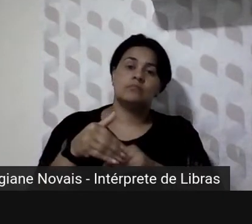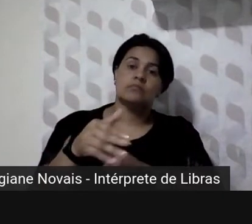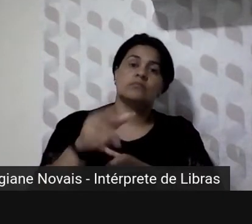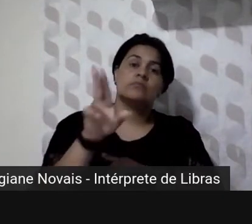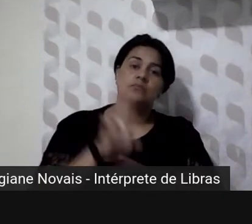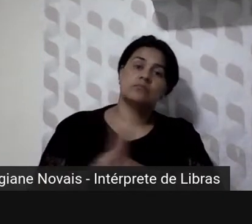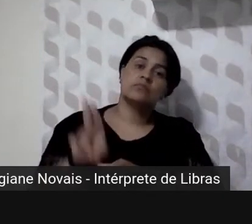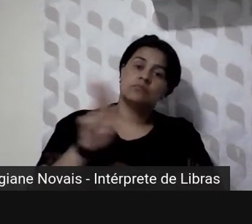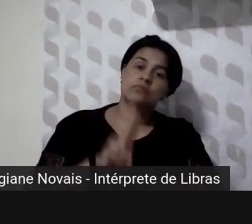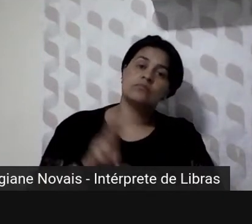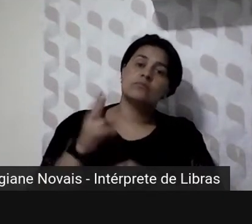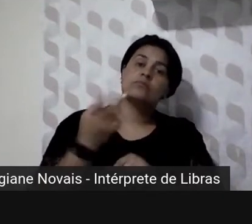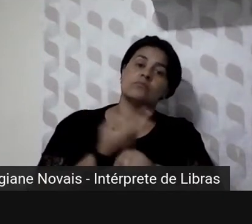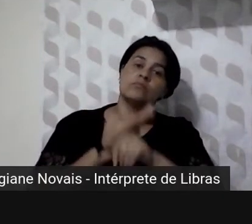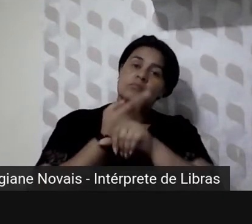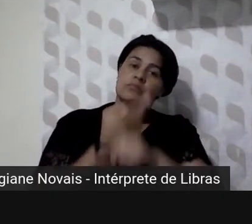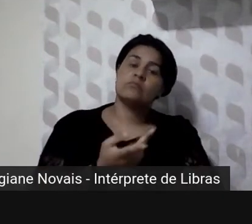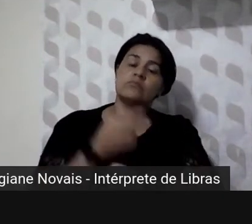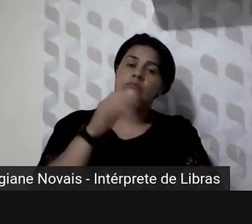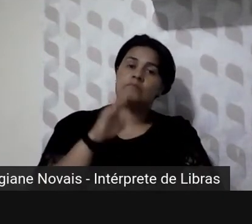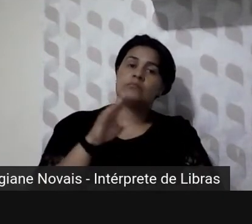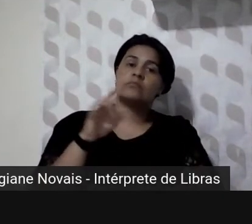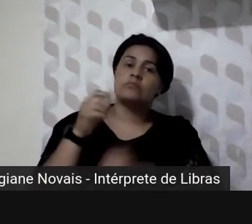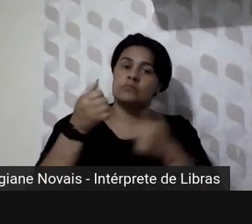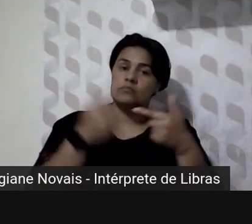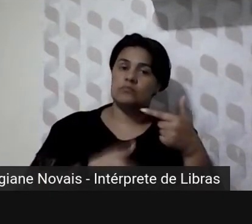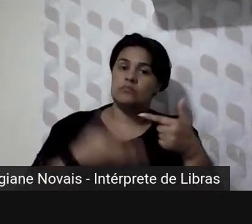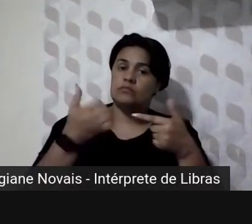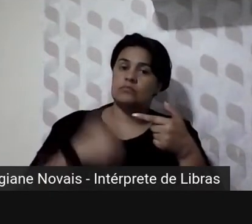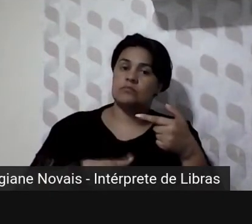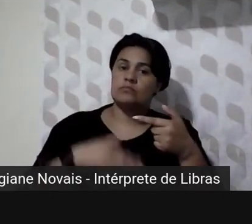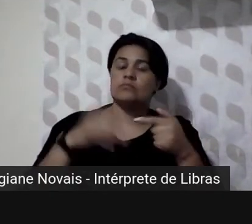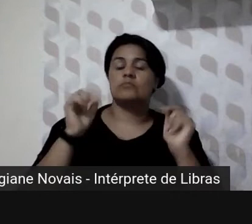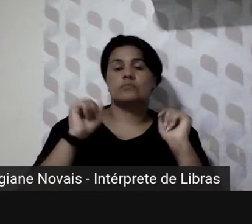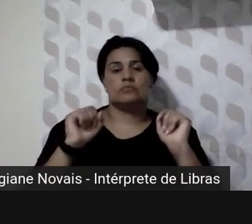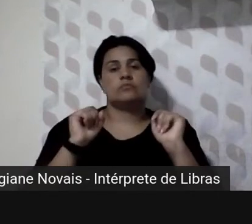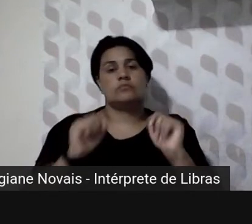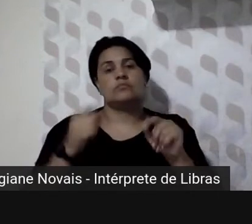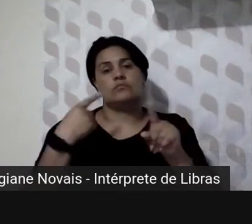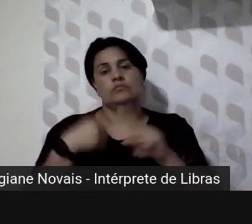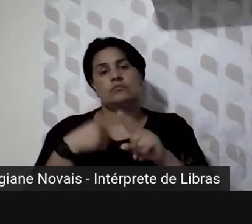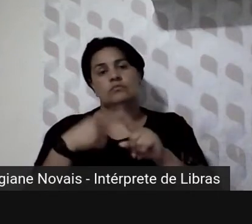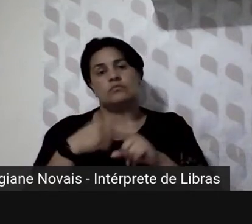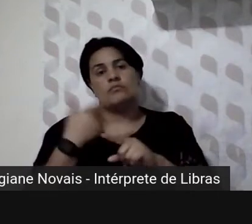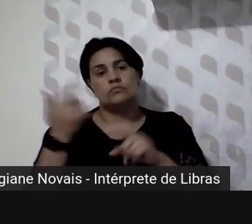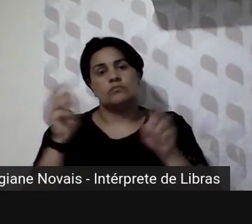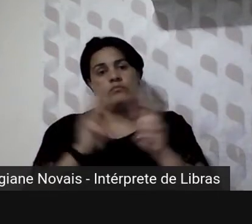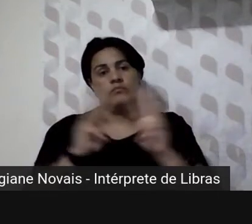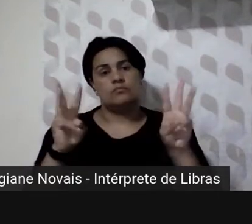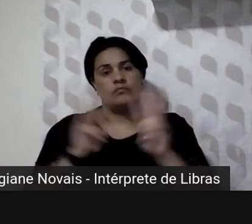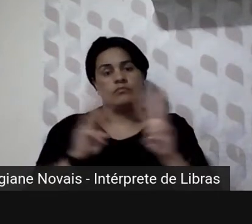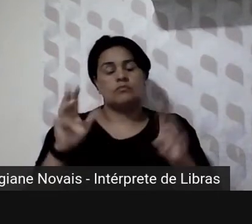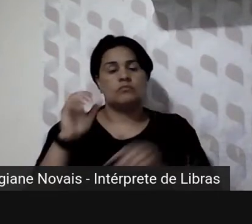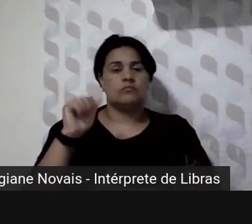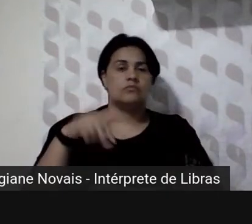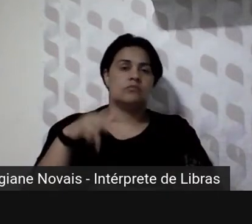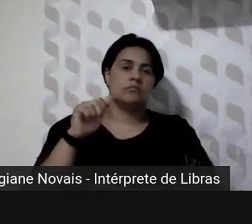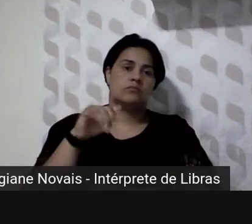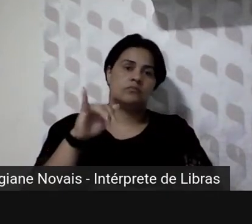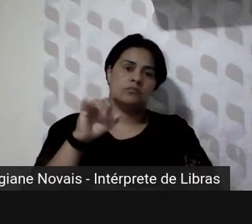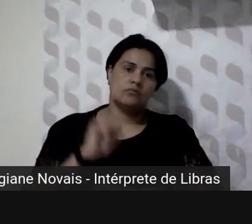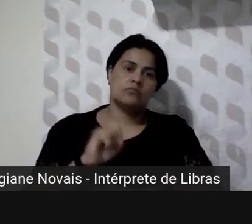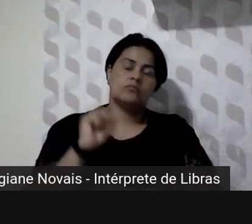buscador do Google em todo o site do Senado inclusive no Banco de Anais que foi iniciada em meados dos anos